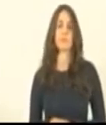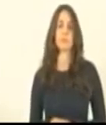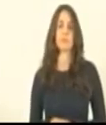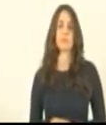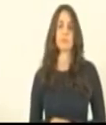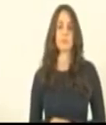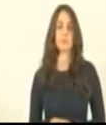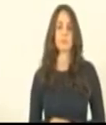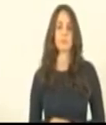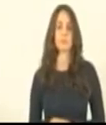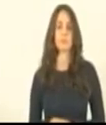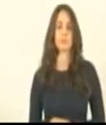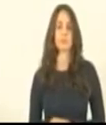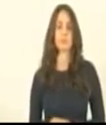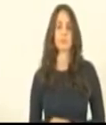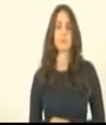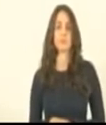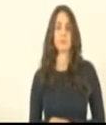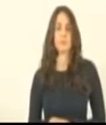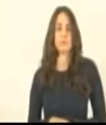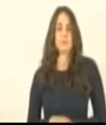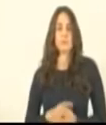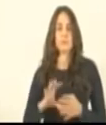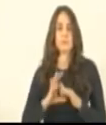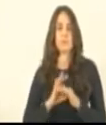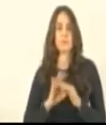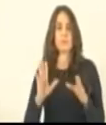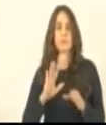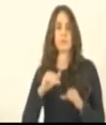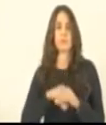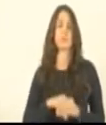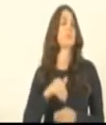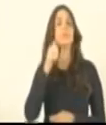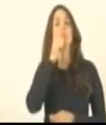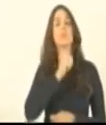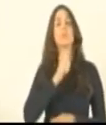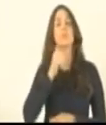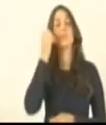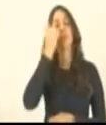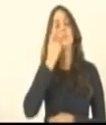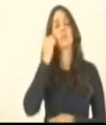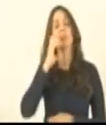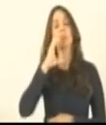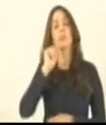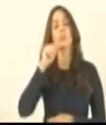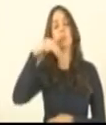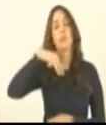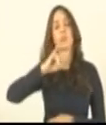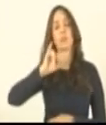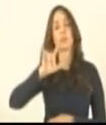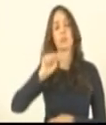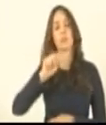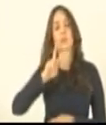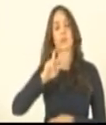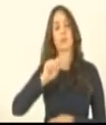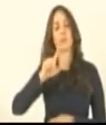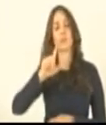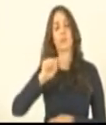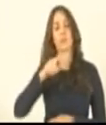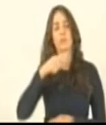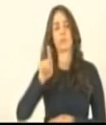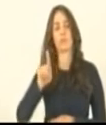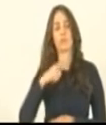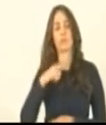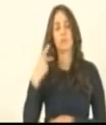Vou deixar ela votar para nós, Camila Valadão. Está votando? Camila Valadão, deputada, sua